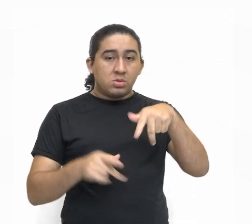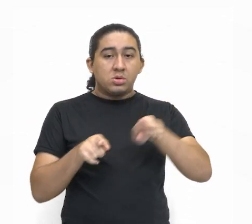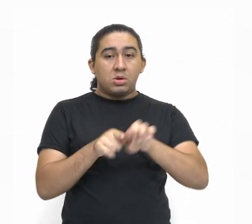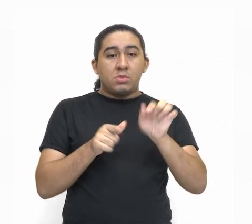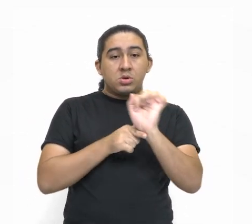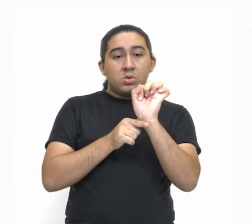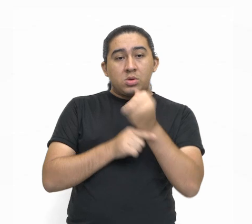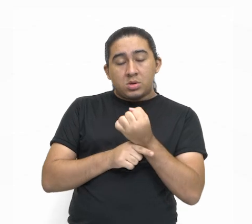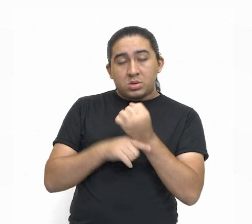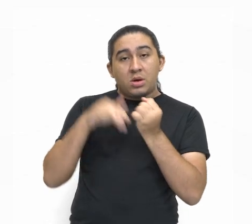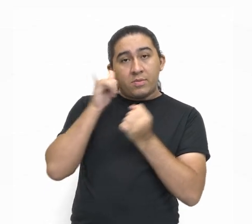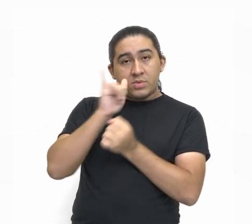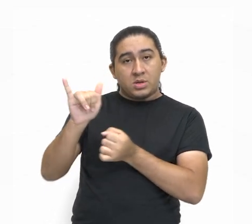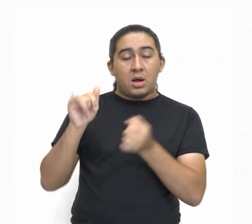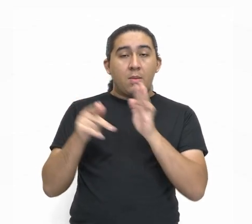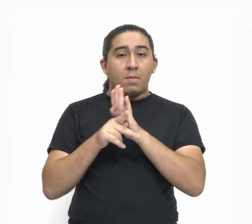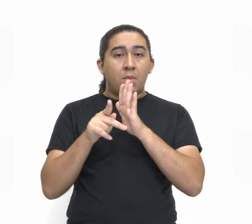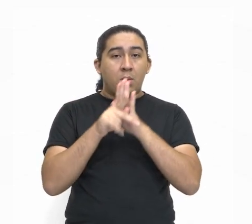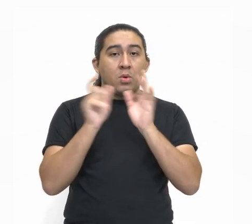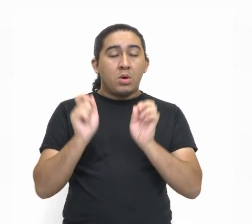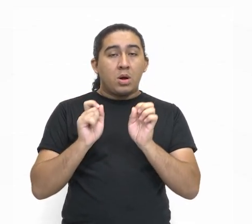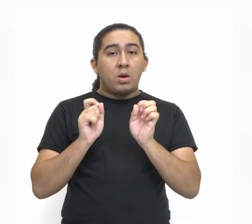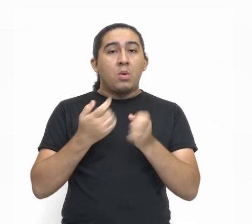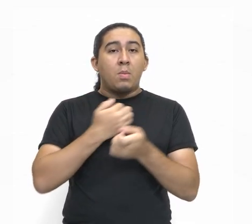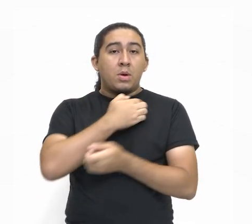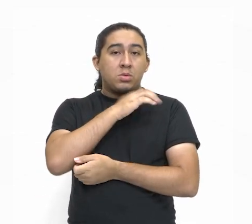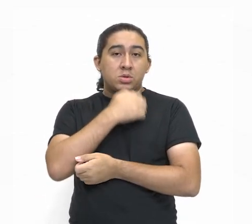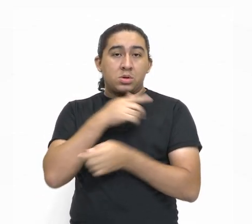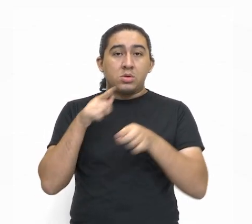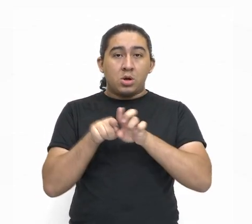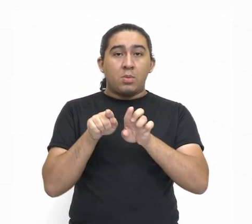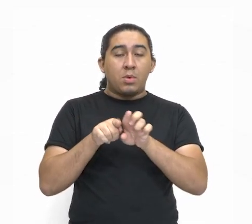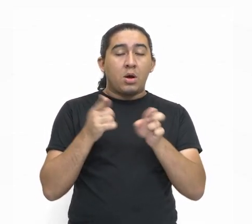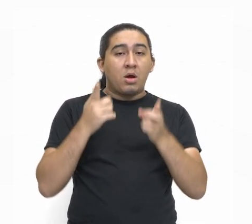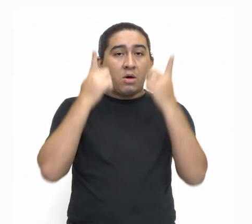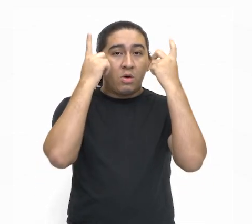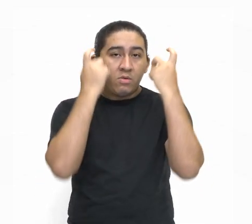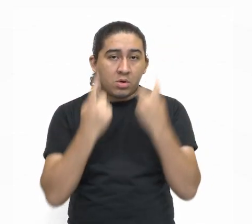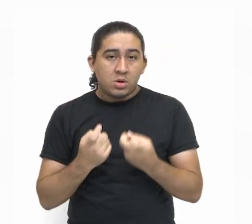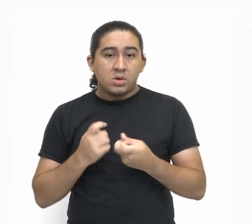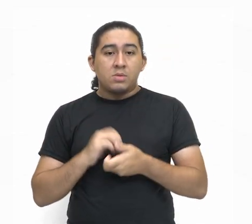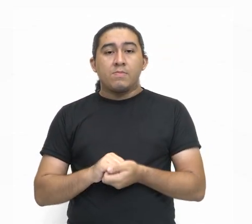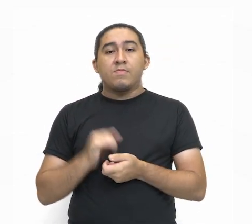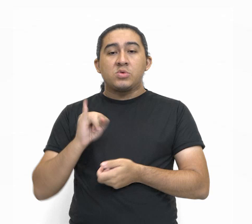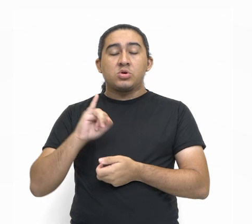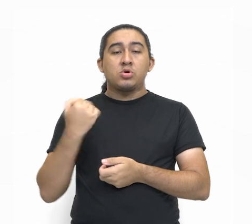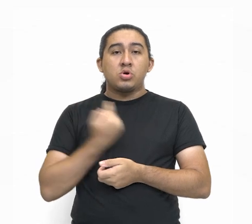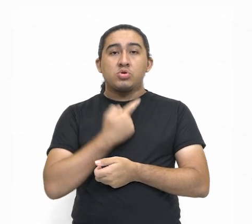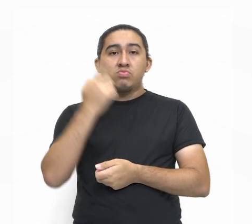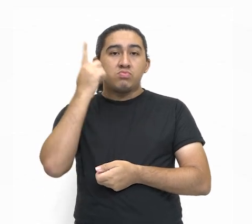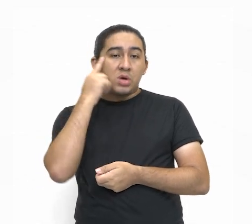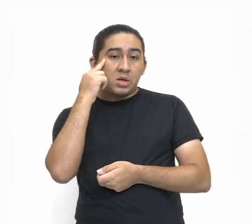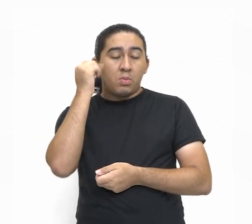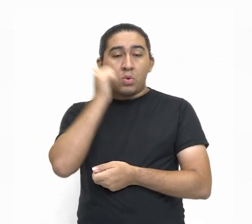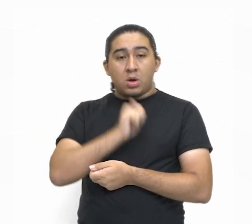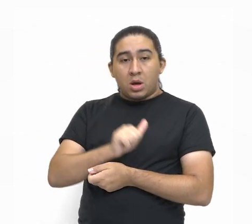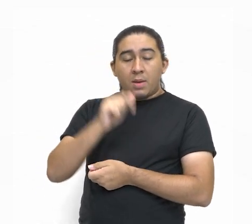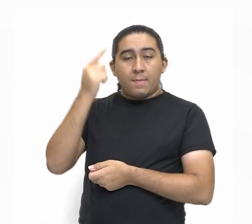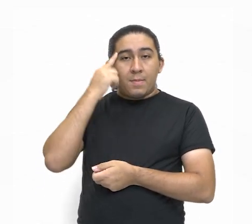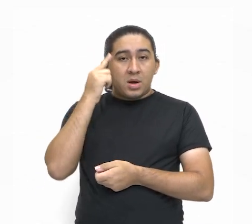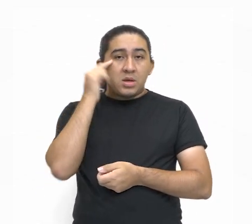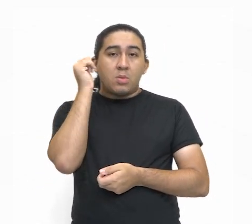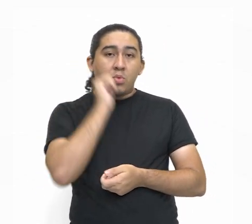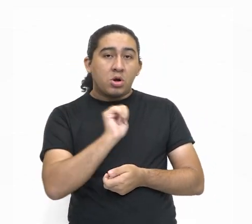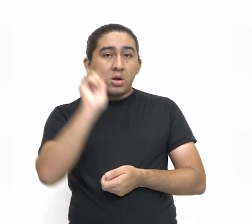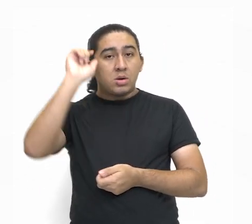proteger-se contra a discriminação e violência. Quando a gente fala de mulher, pessoal, você pode pensar na mulher negra,